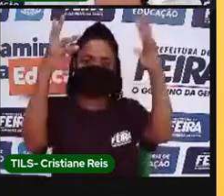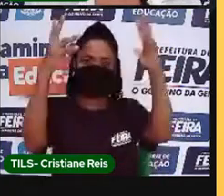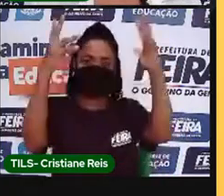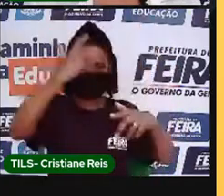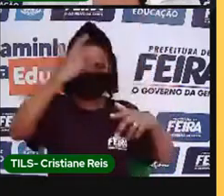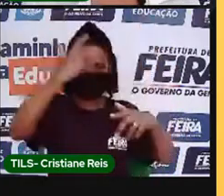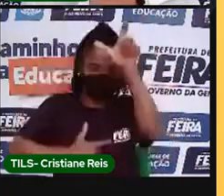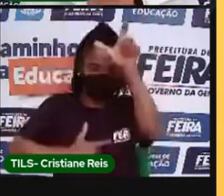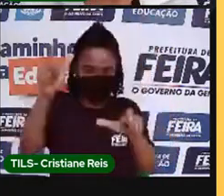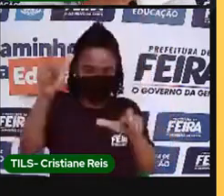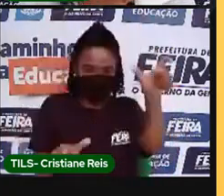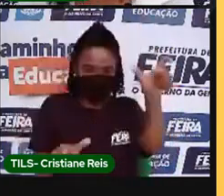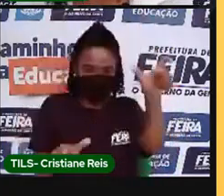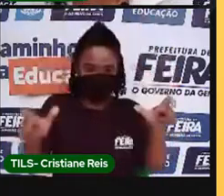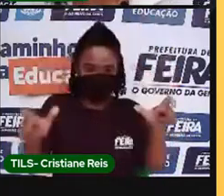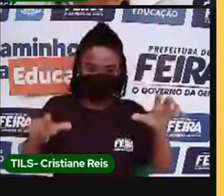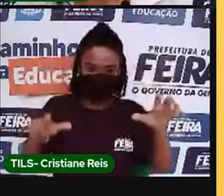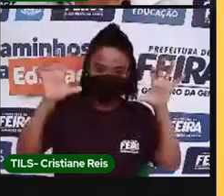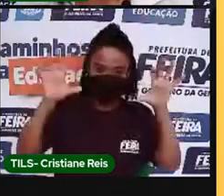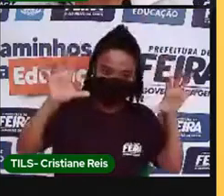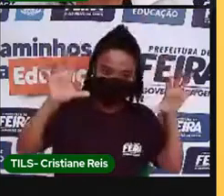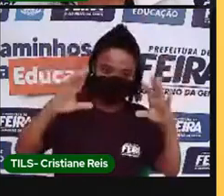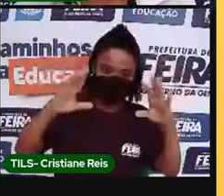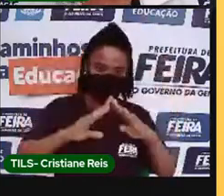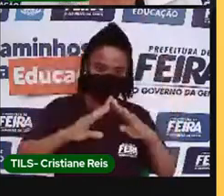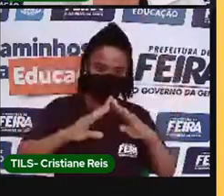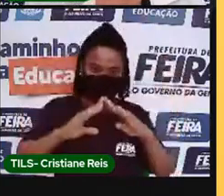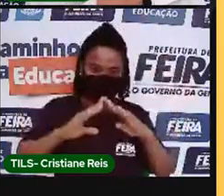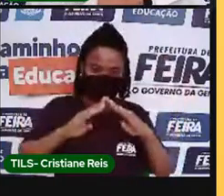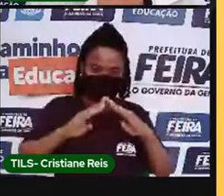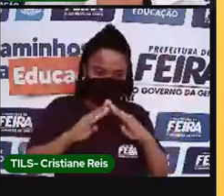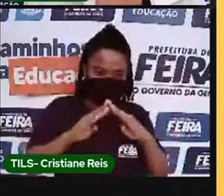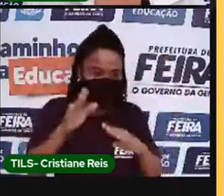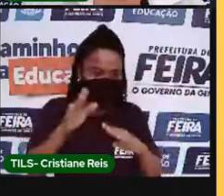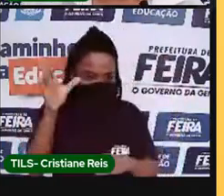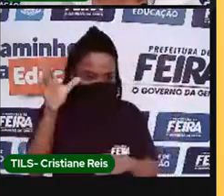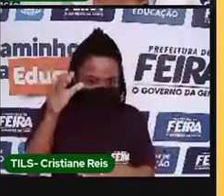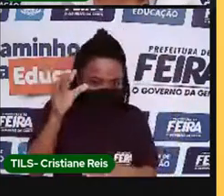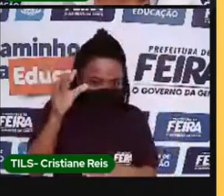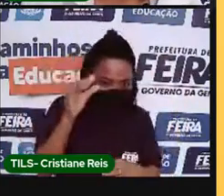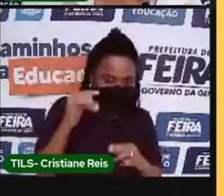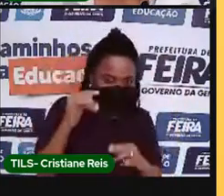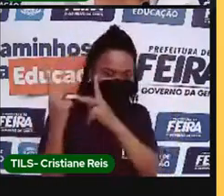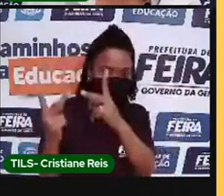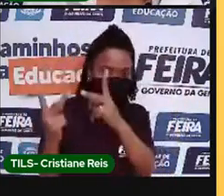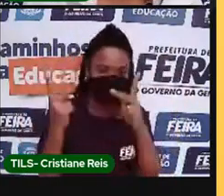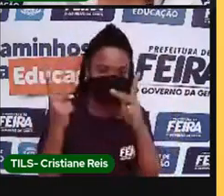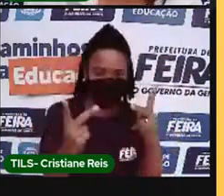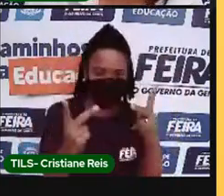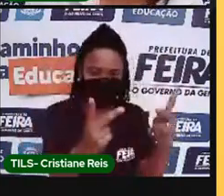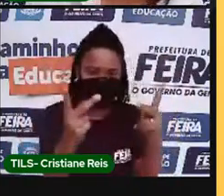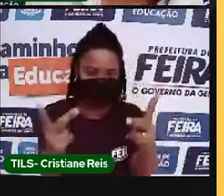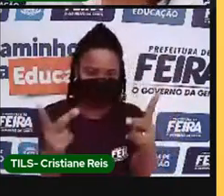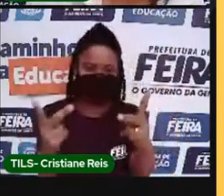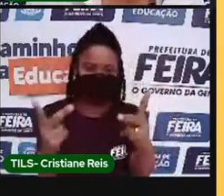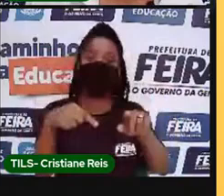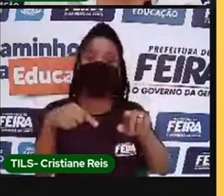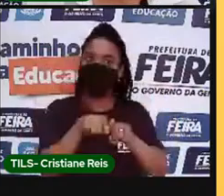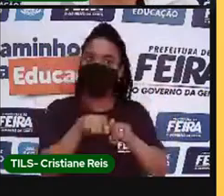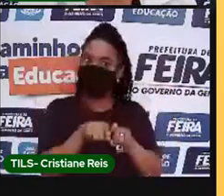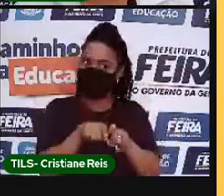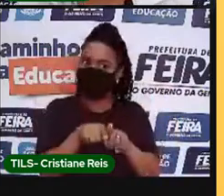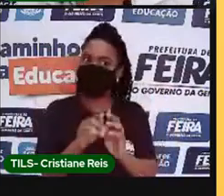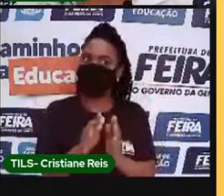passeios em casas mal-assombradas, e há leituras e histórias que são contadas